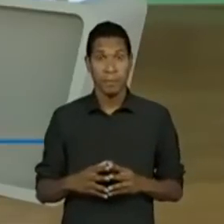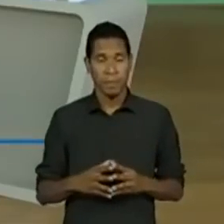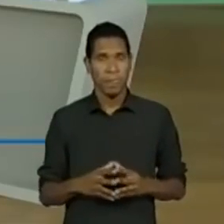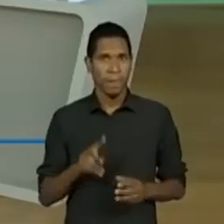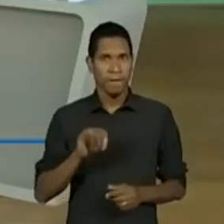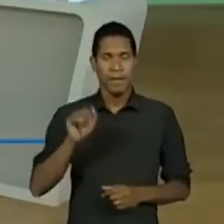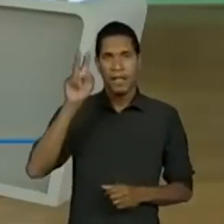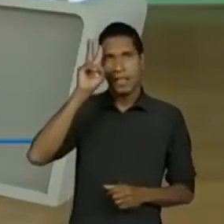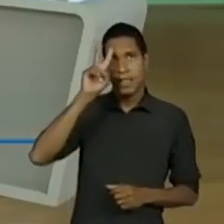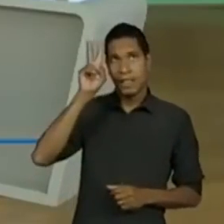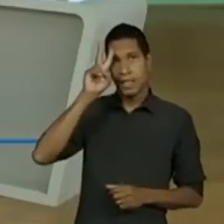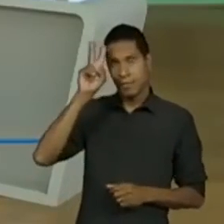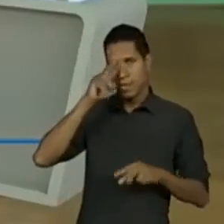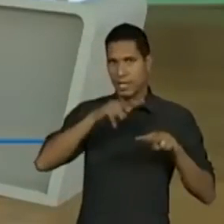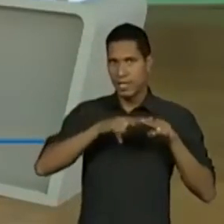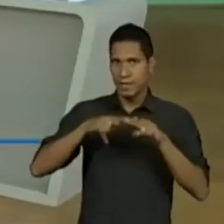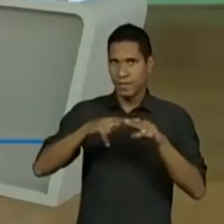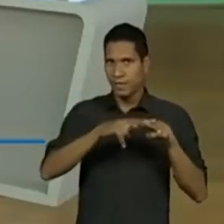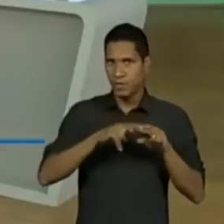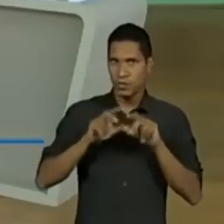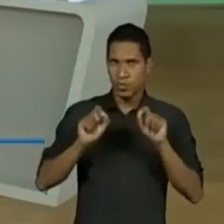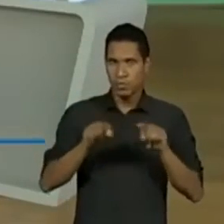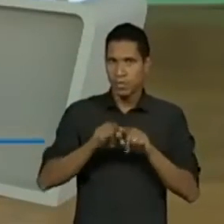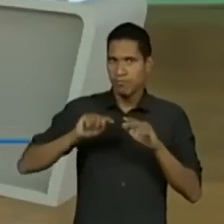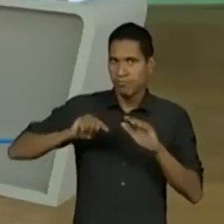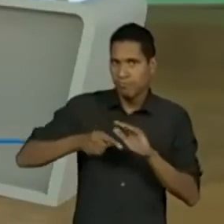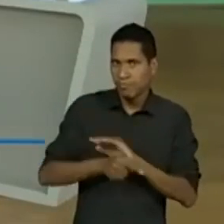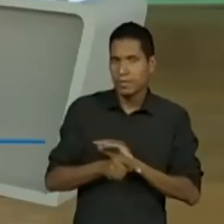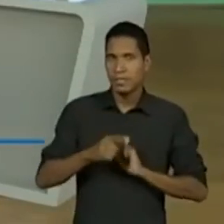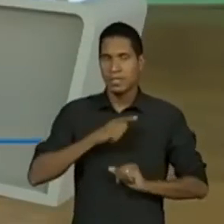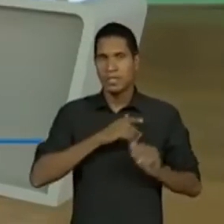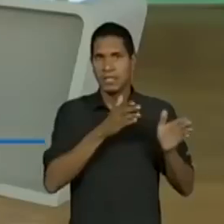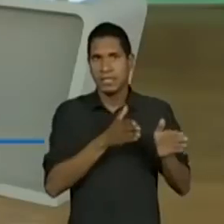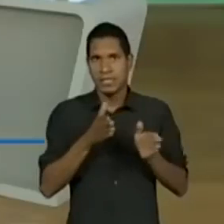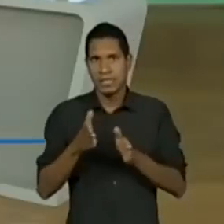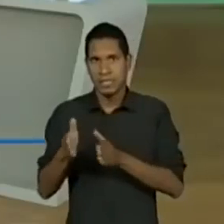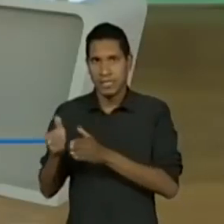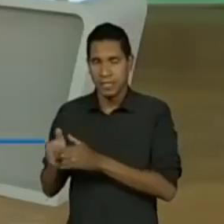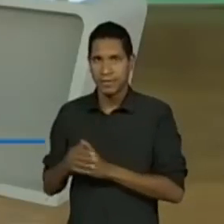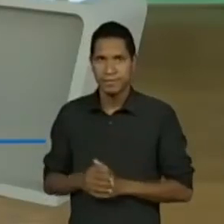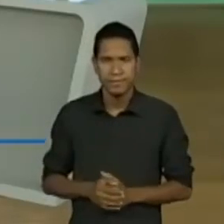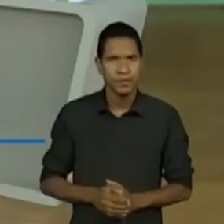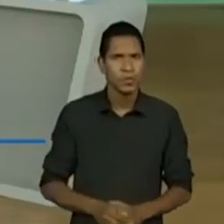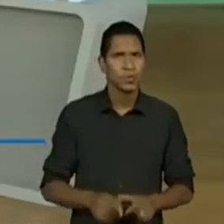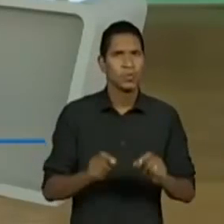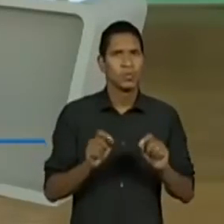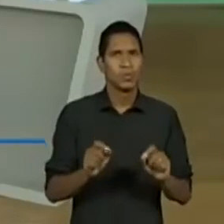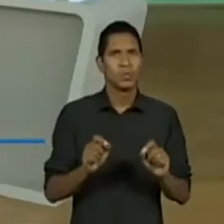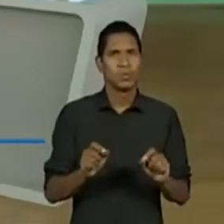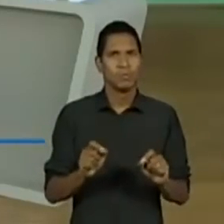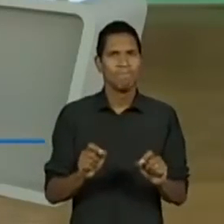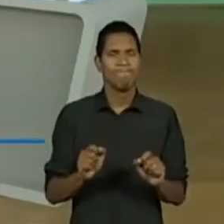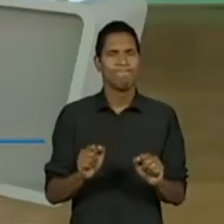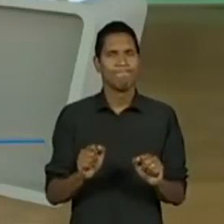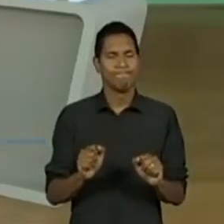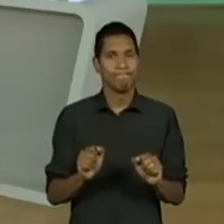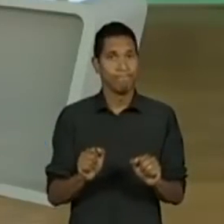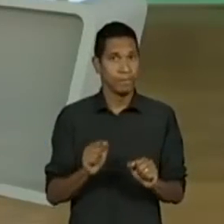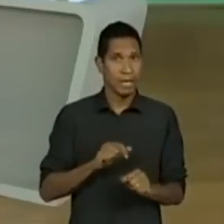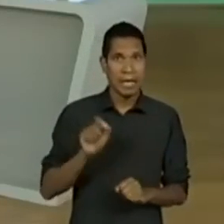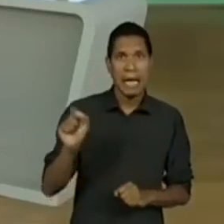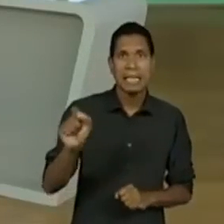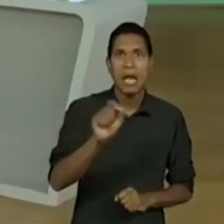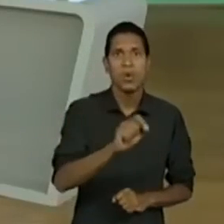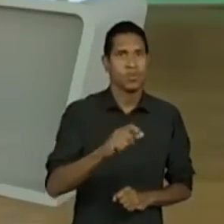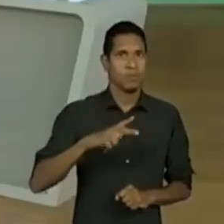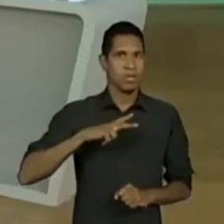recordar como é uma revisão, um aprofundamento, a sequência. E eu quero que vocês façam uma leitura individual.